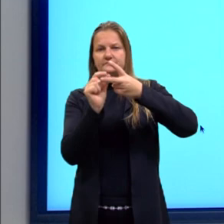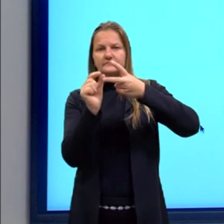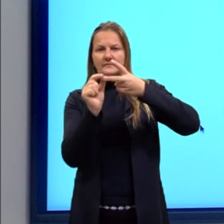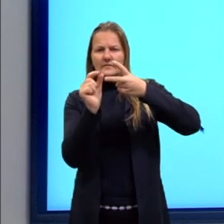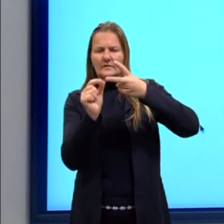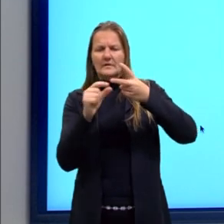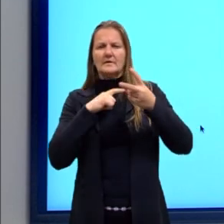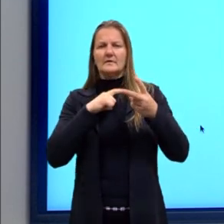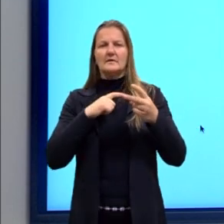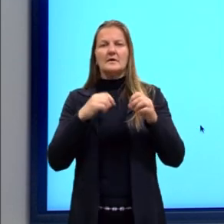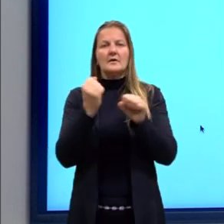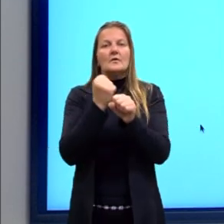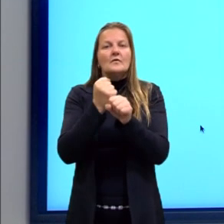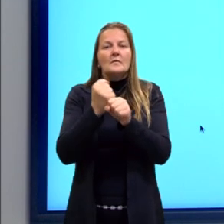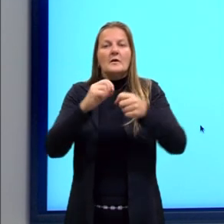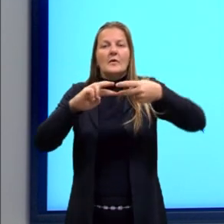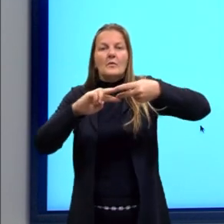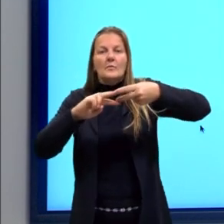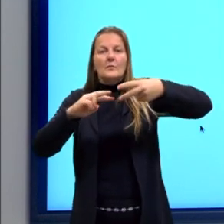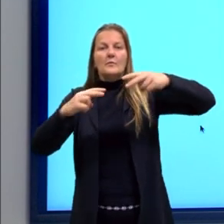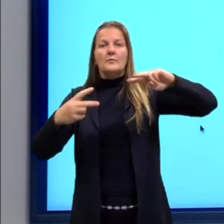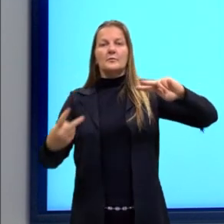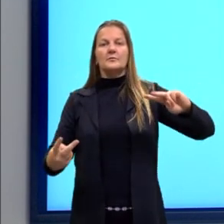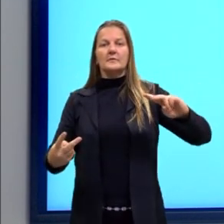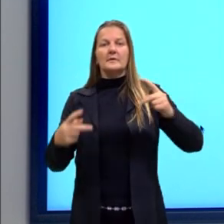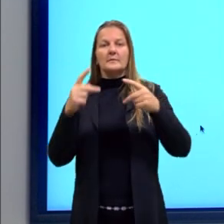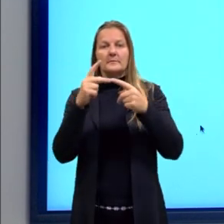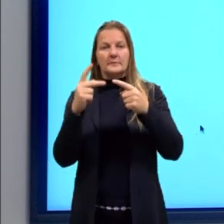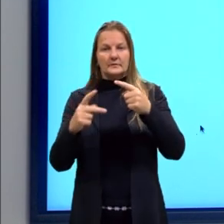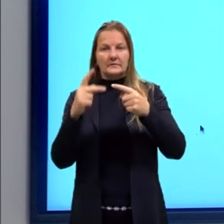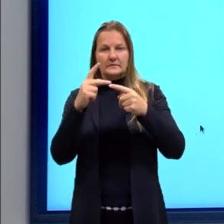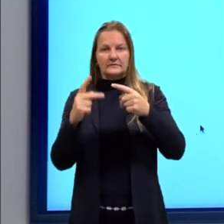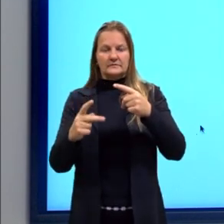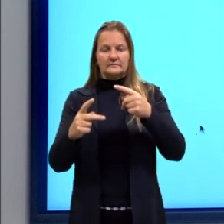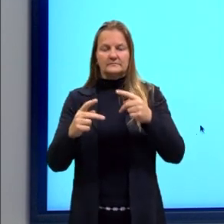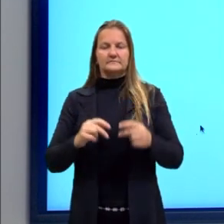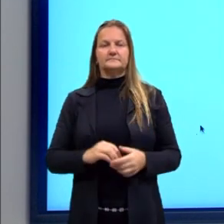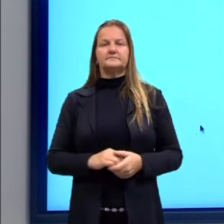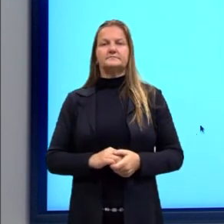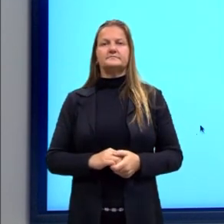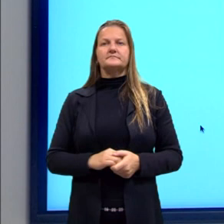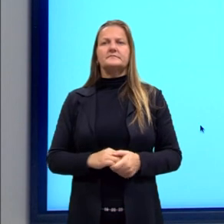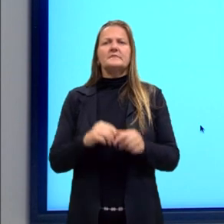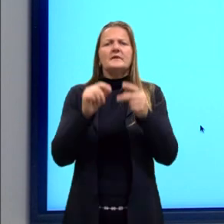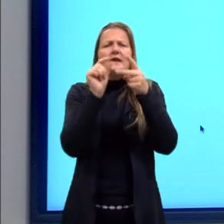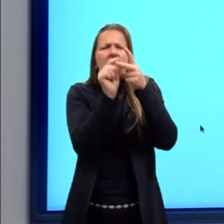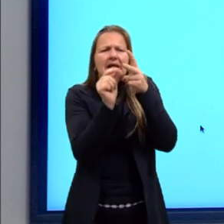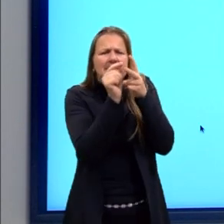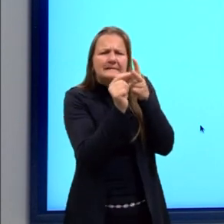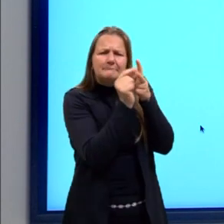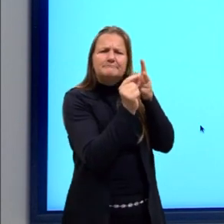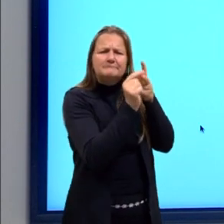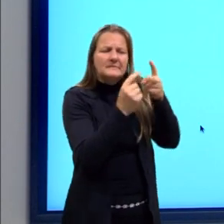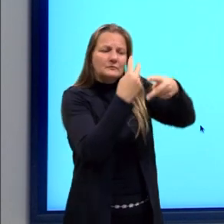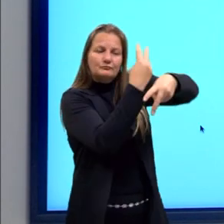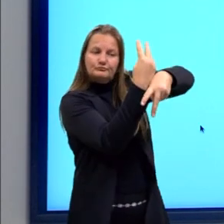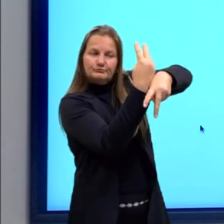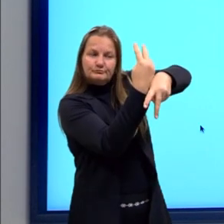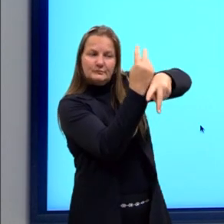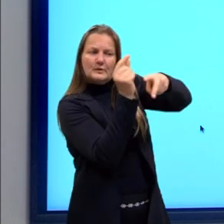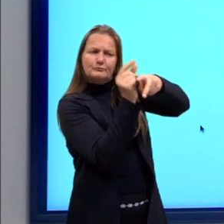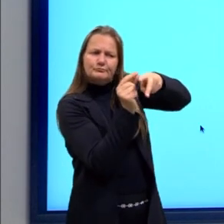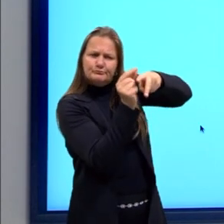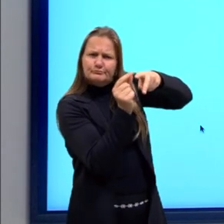eles vão formar então proteínas. Certo? E cada pedacinho, então, cada gene, ele vai ser